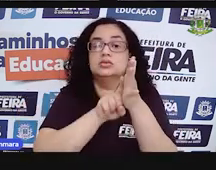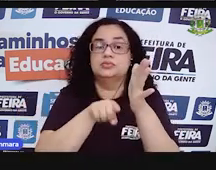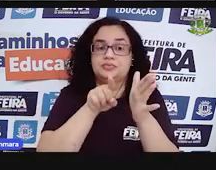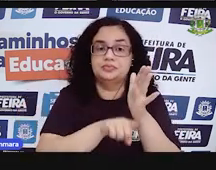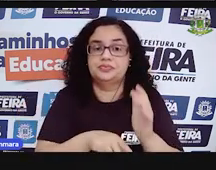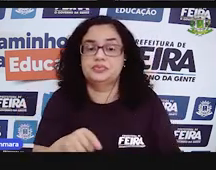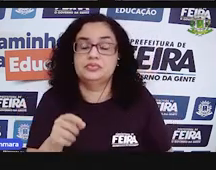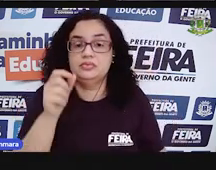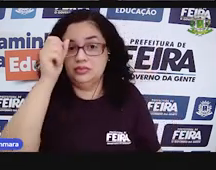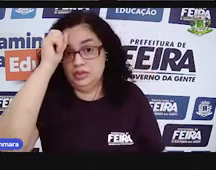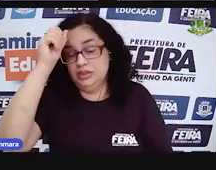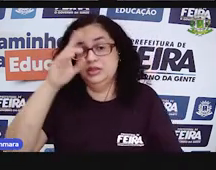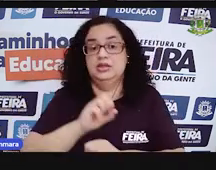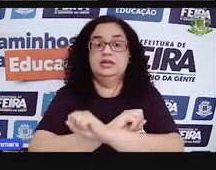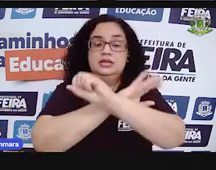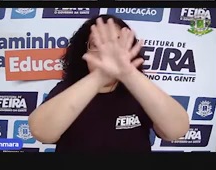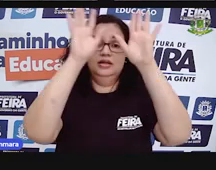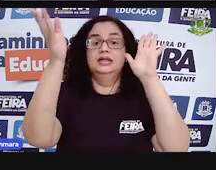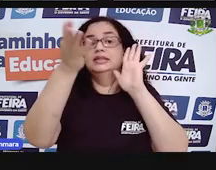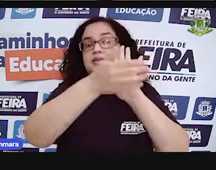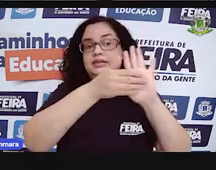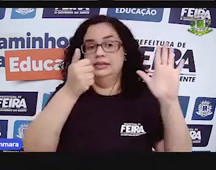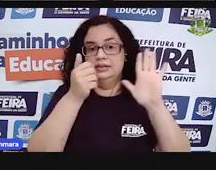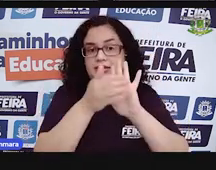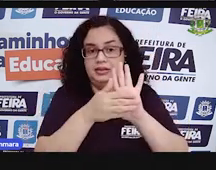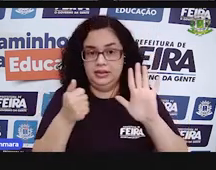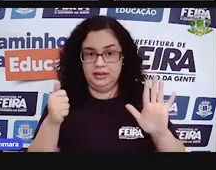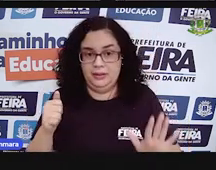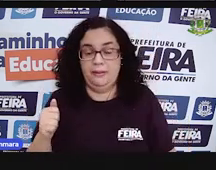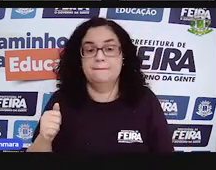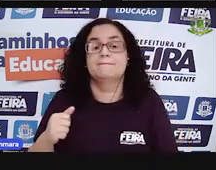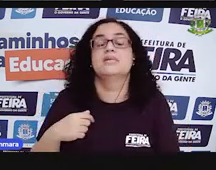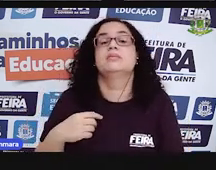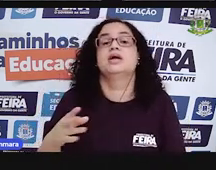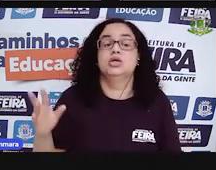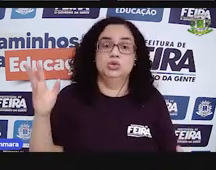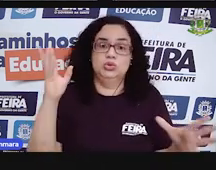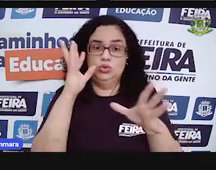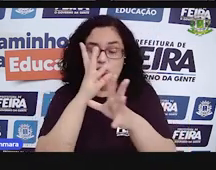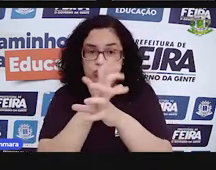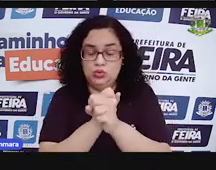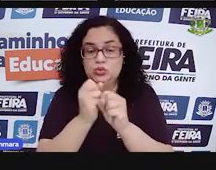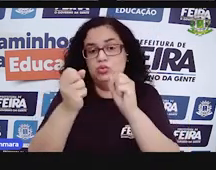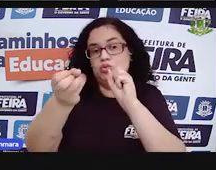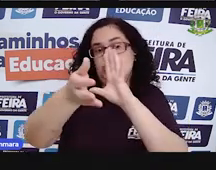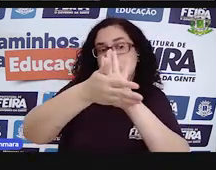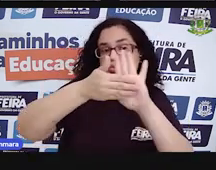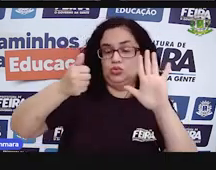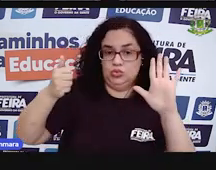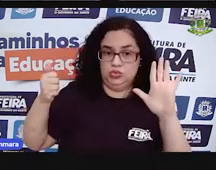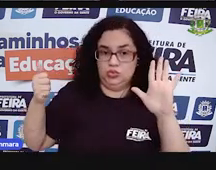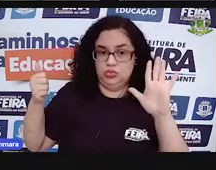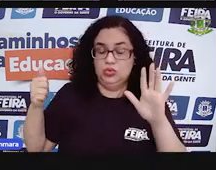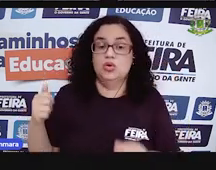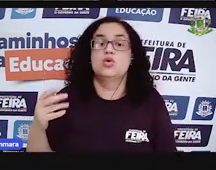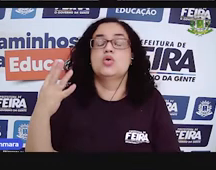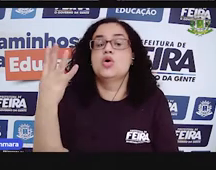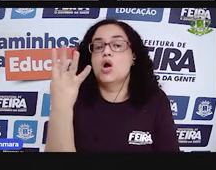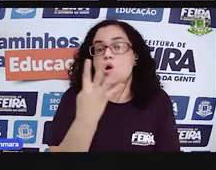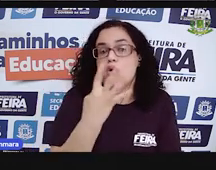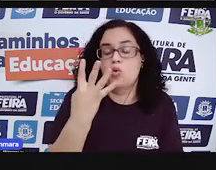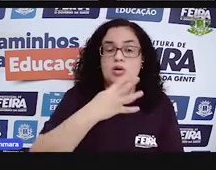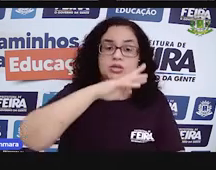ideia aqui já está bem clara. retirar. Então, gente vai pegar o total e vai retirar esses quatro